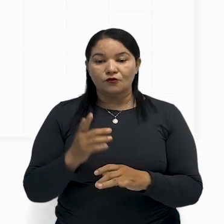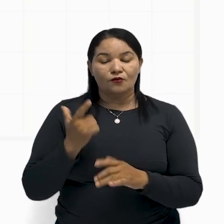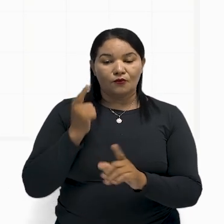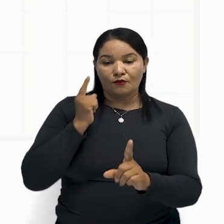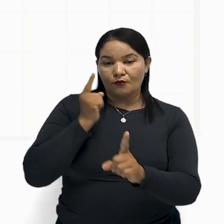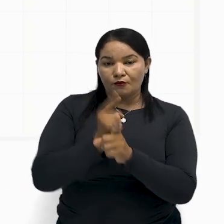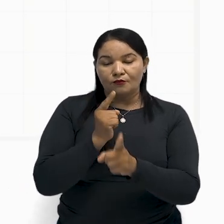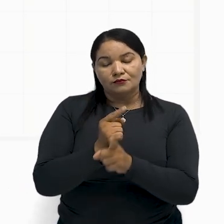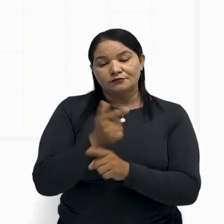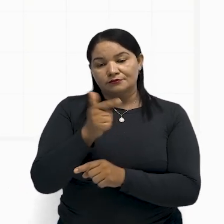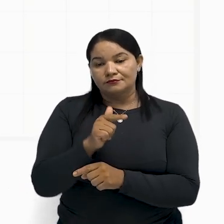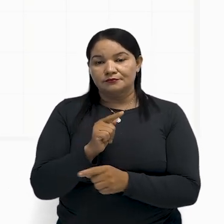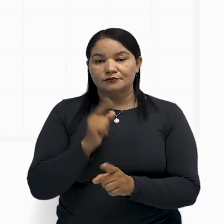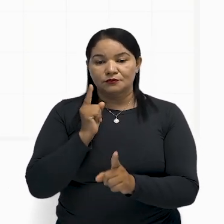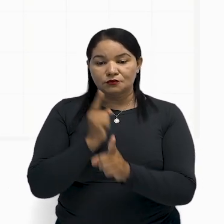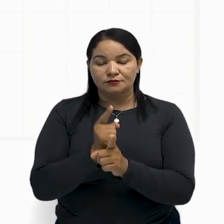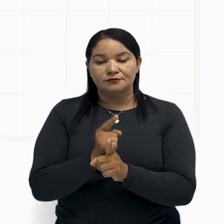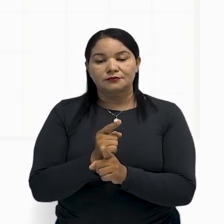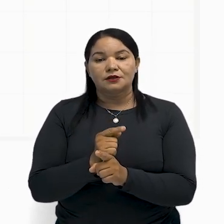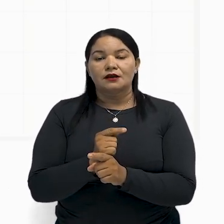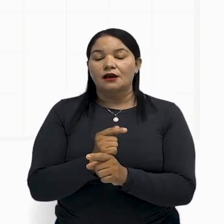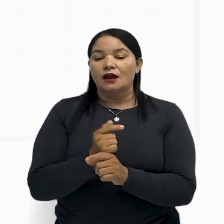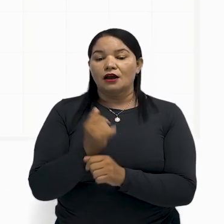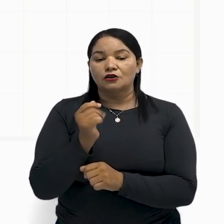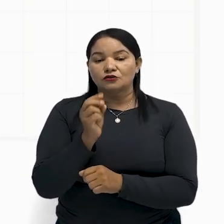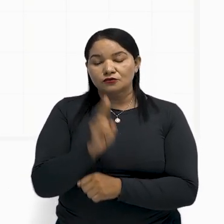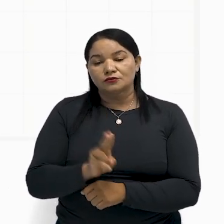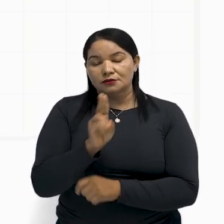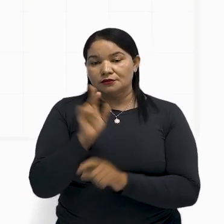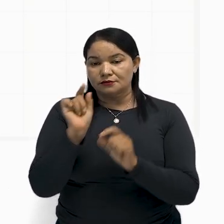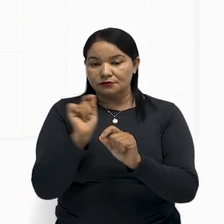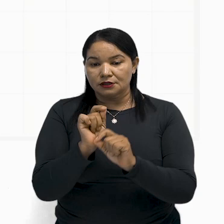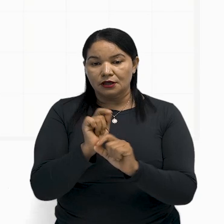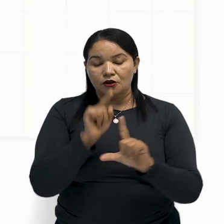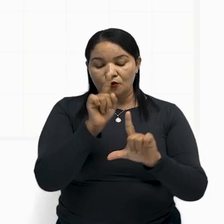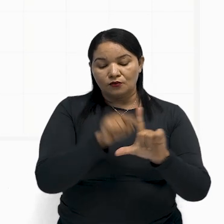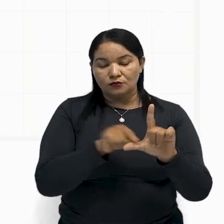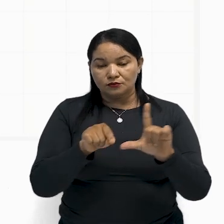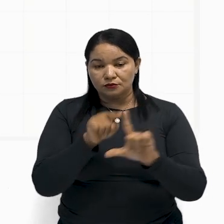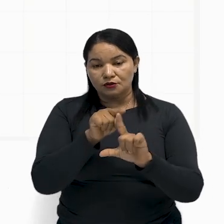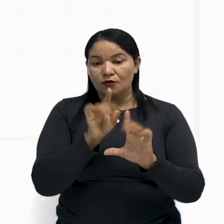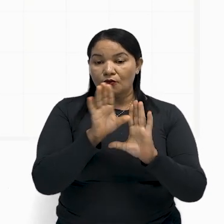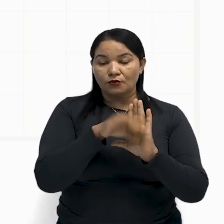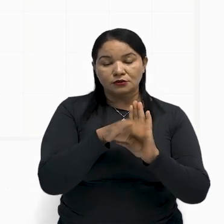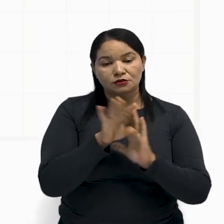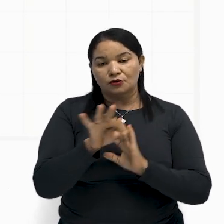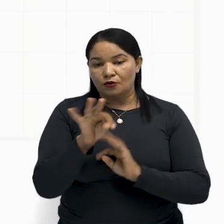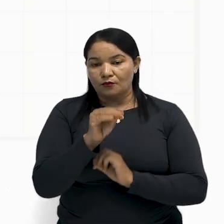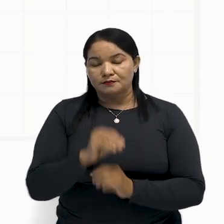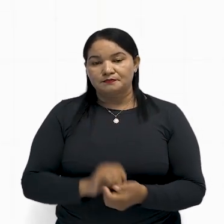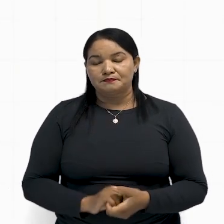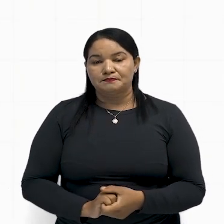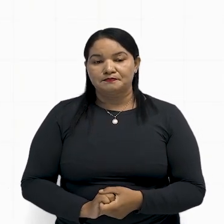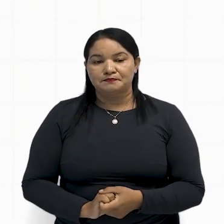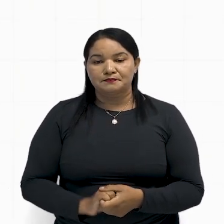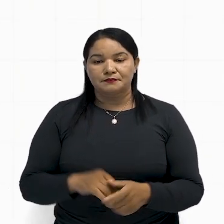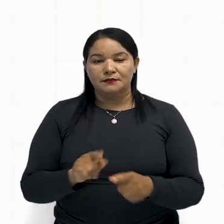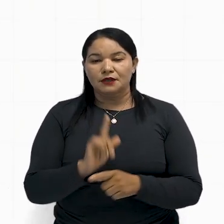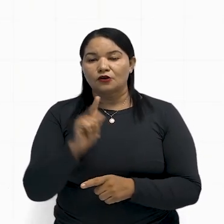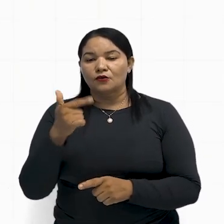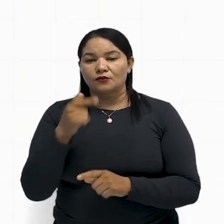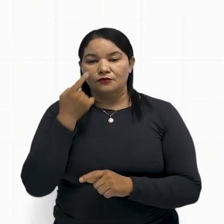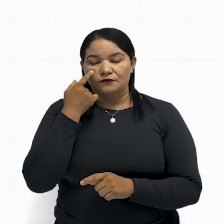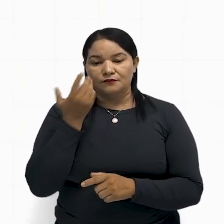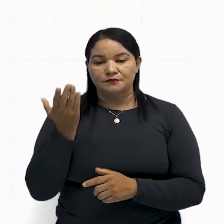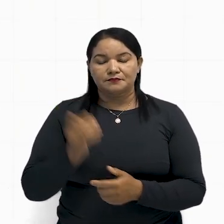resolve utilizando os conceitos aí de triângulo. Tá bom? Bora pra próxima, pessoal? Pra gente fechar